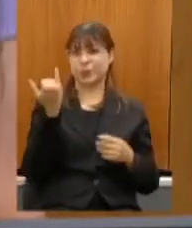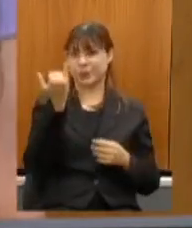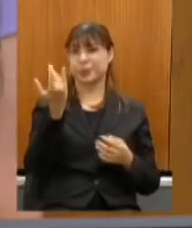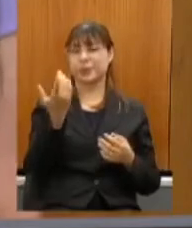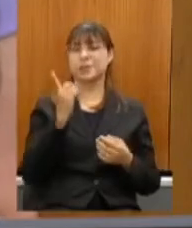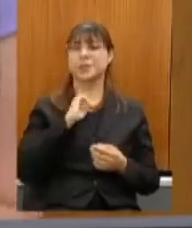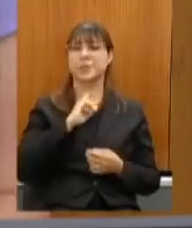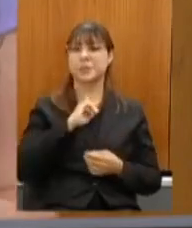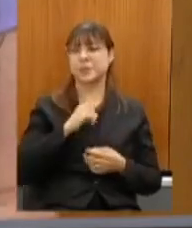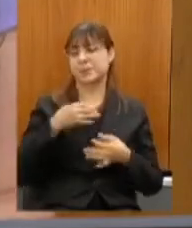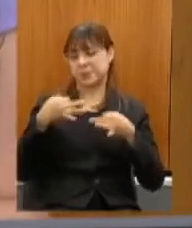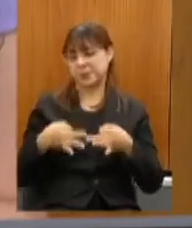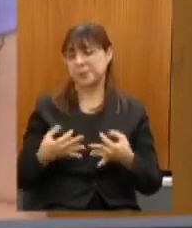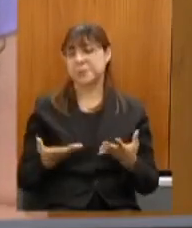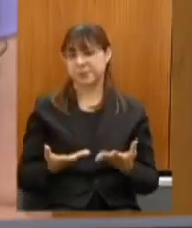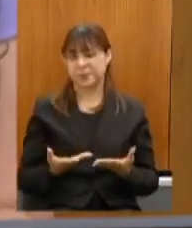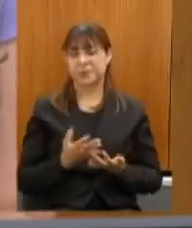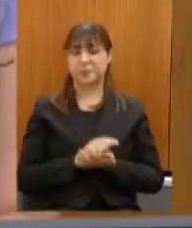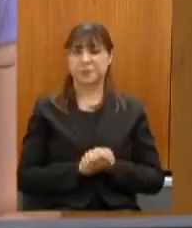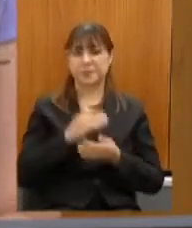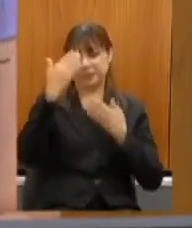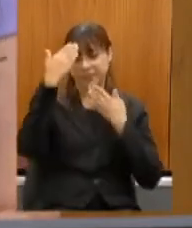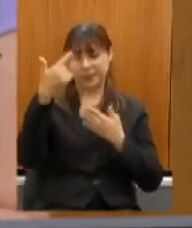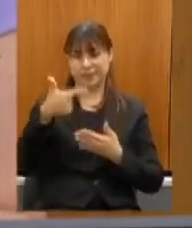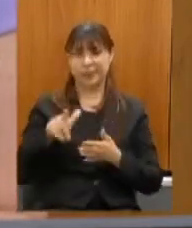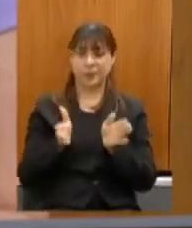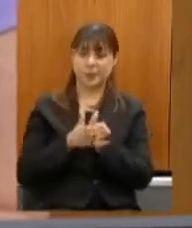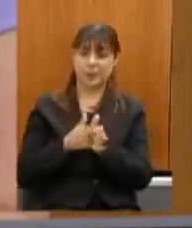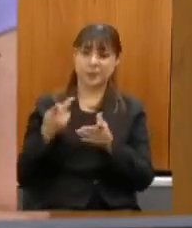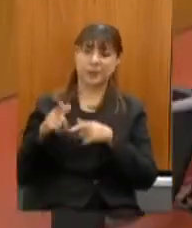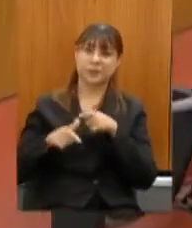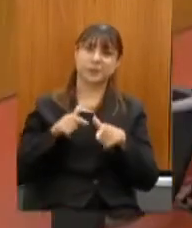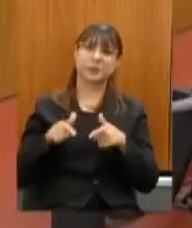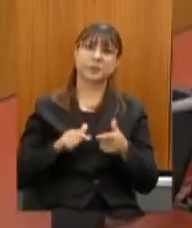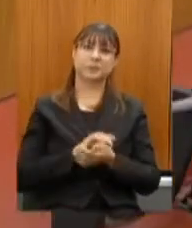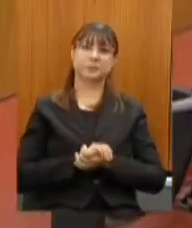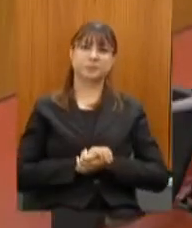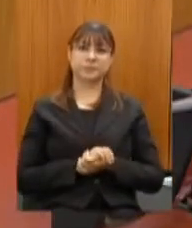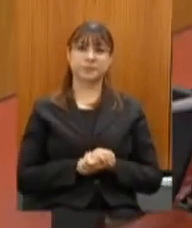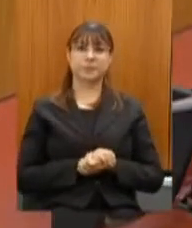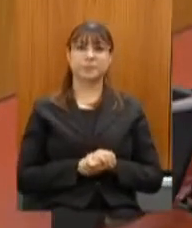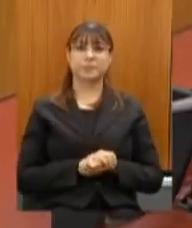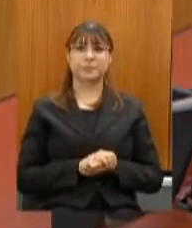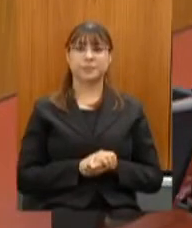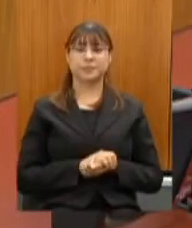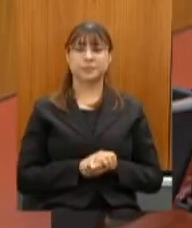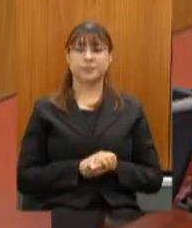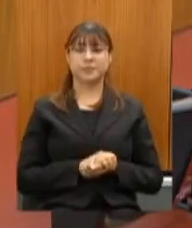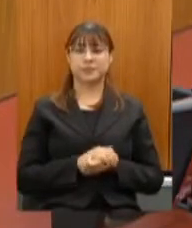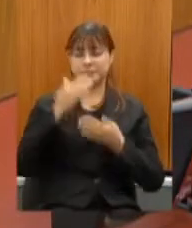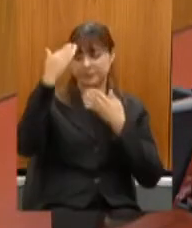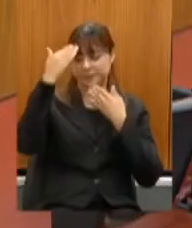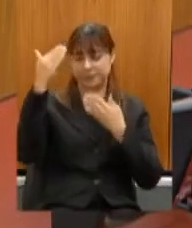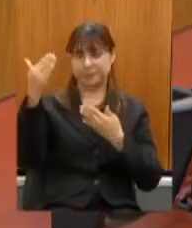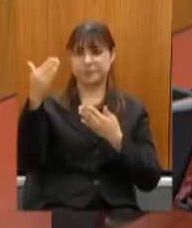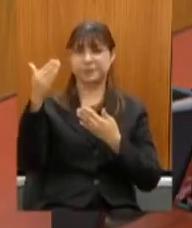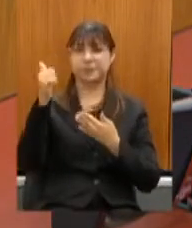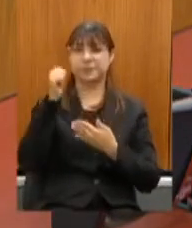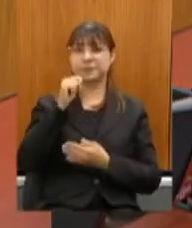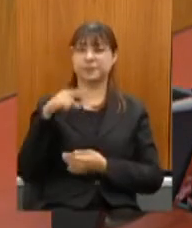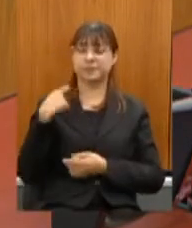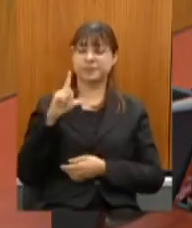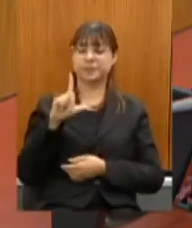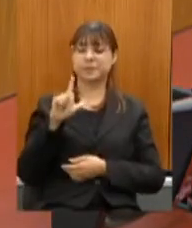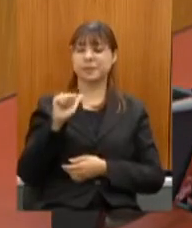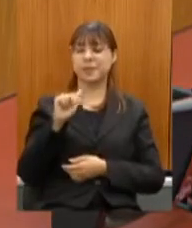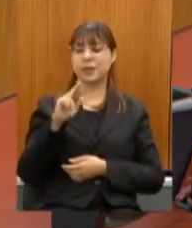que Minas Gerais merece então mais uma vez agradeço e parabenizo pelos trabalhos muito obrigado deputada